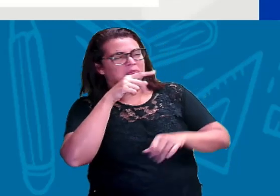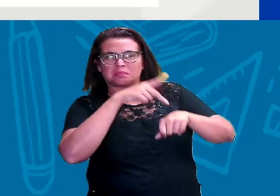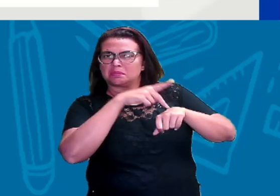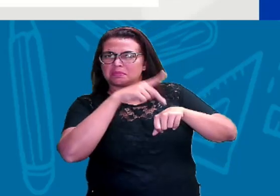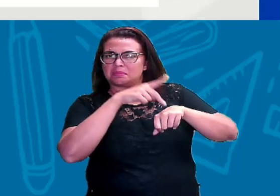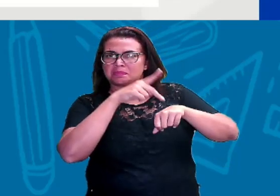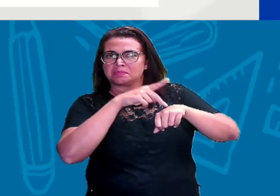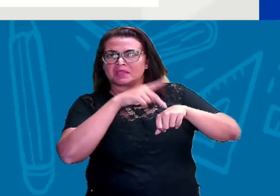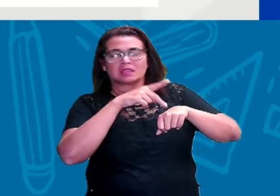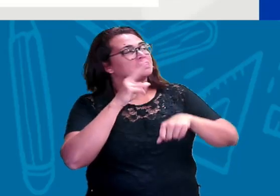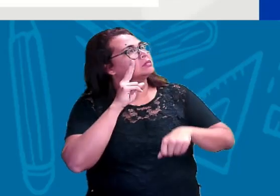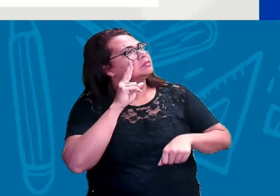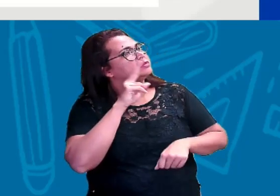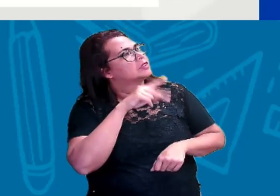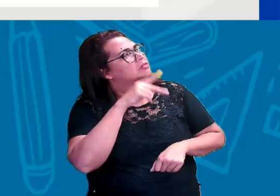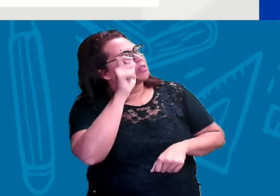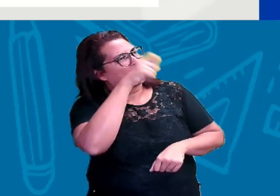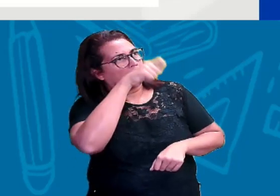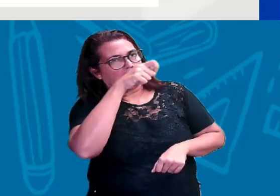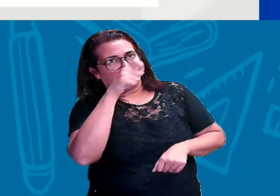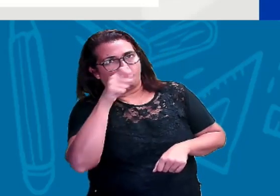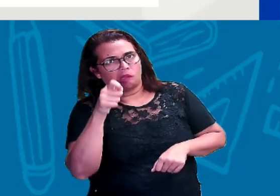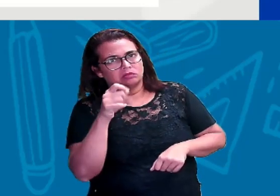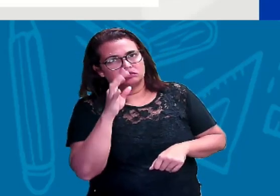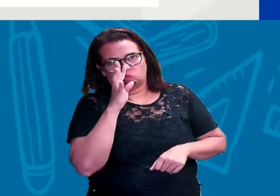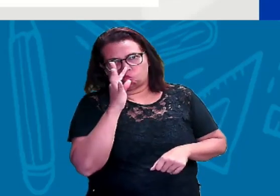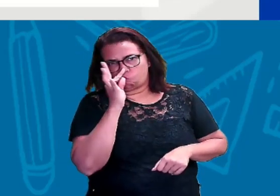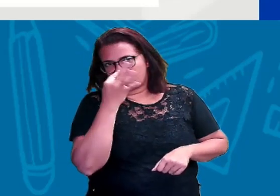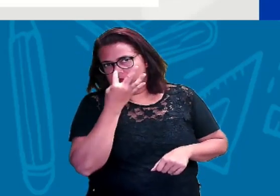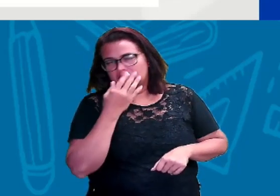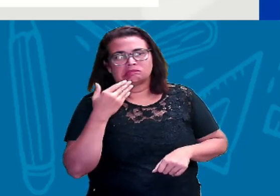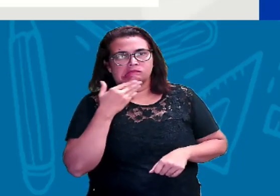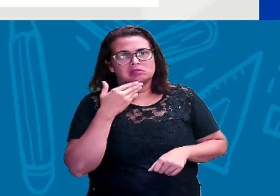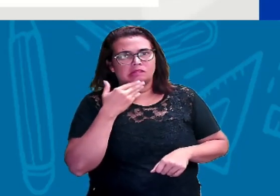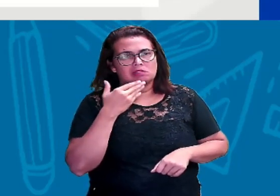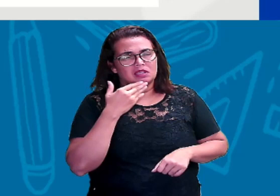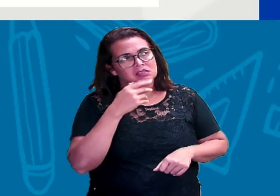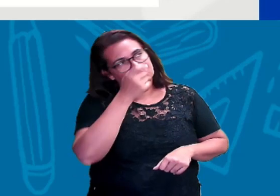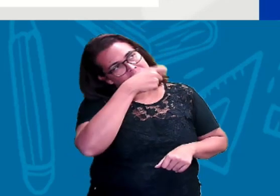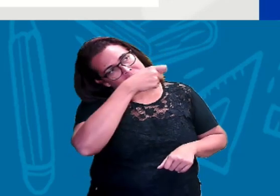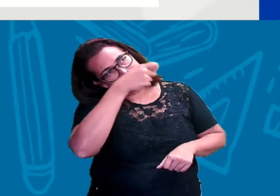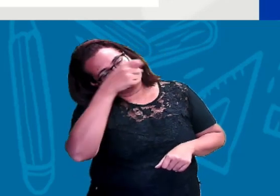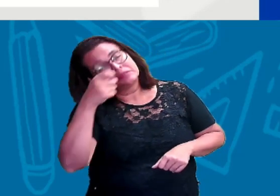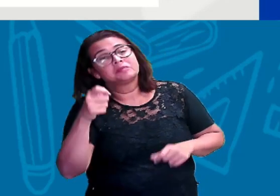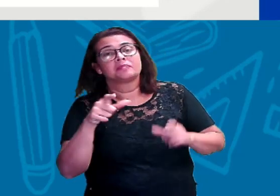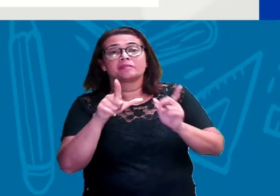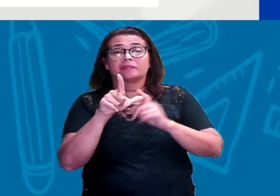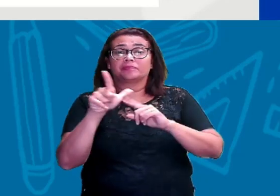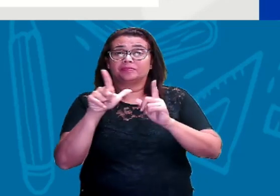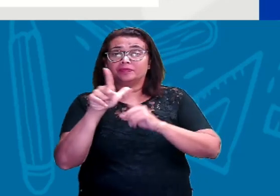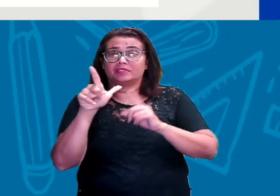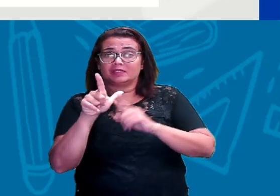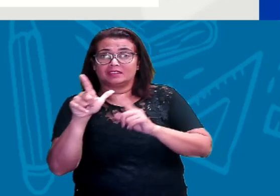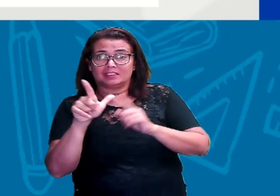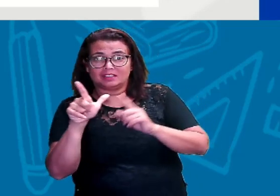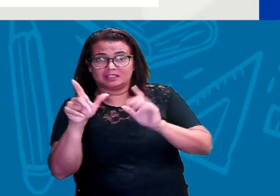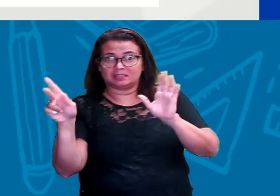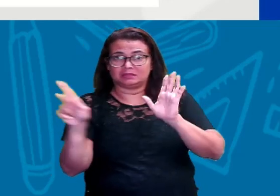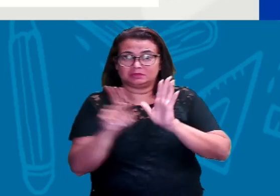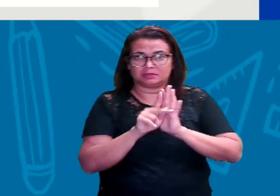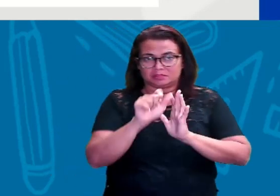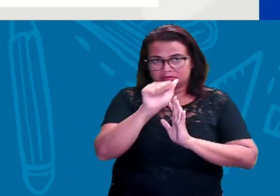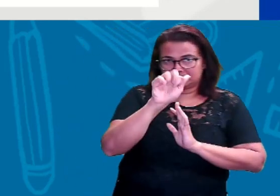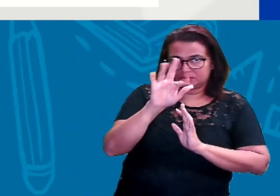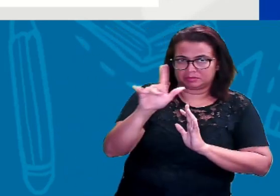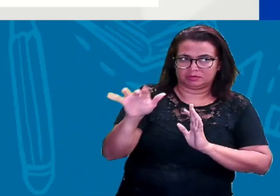pedras, tá? Então, está aí formada todas as letrinhas correspondentes a esse alfabeto. Lembrando que, se